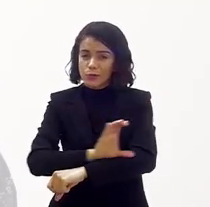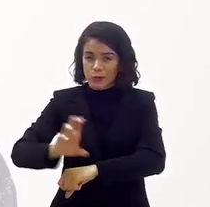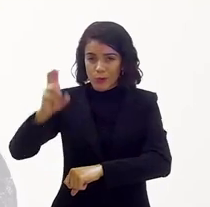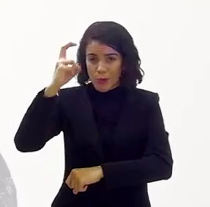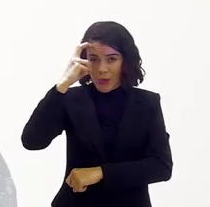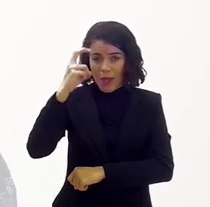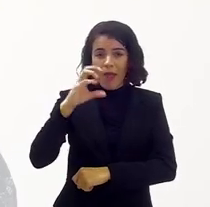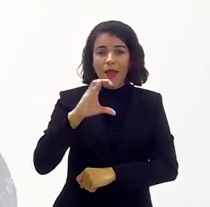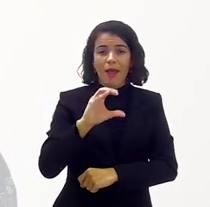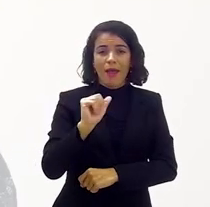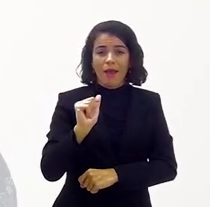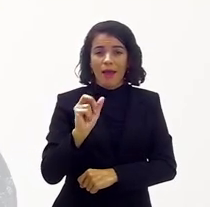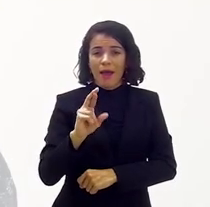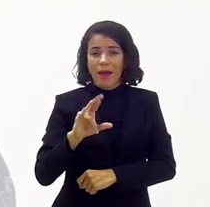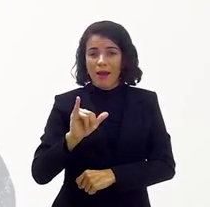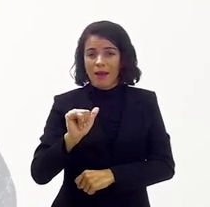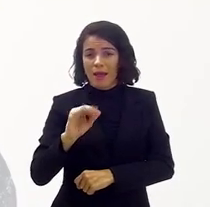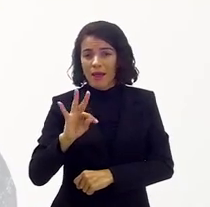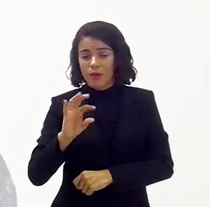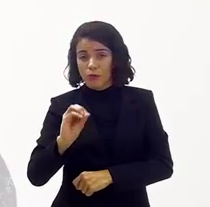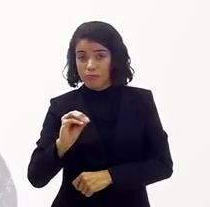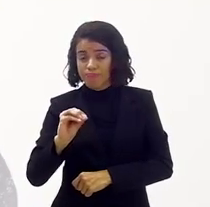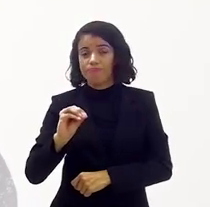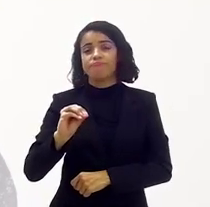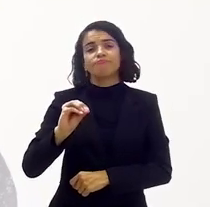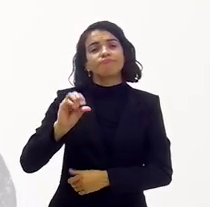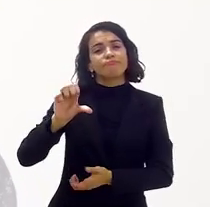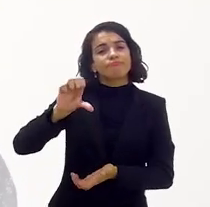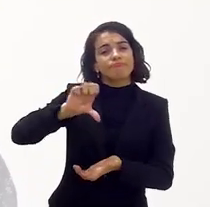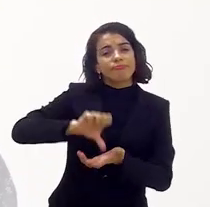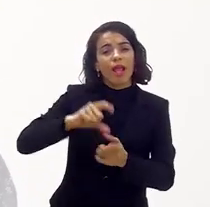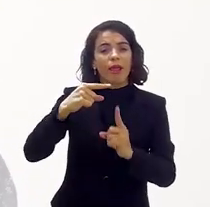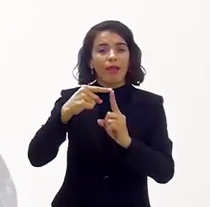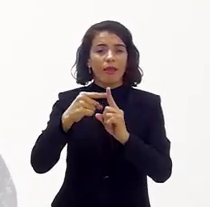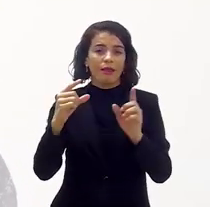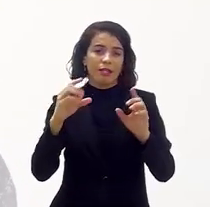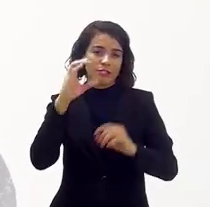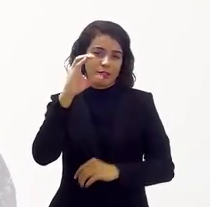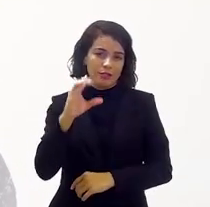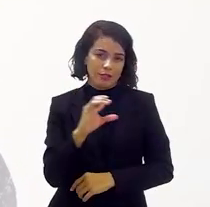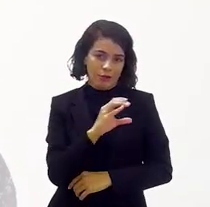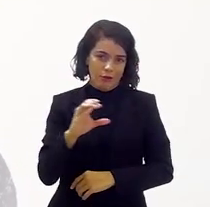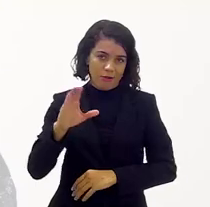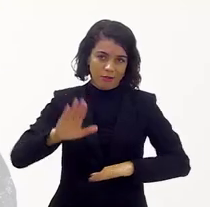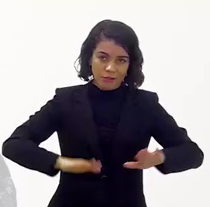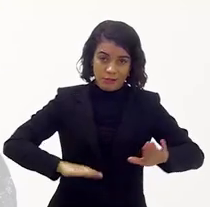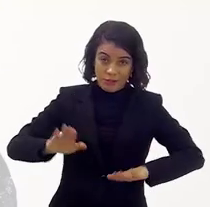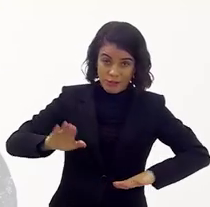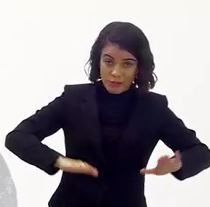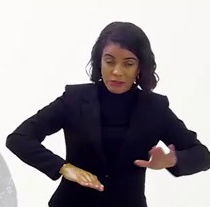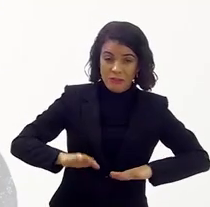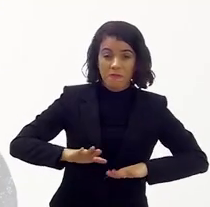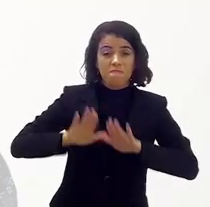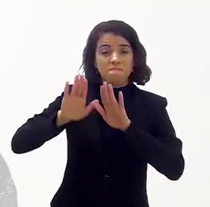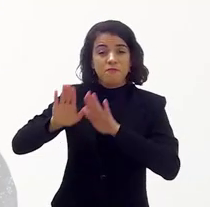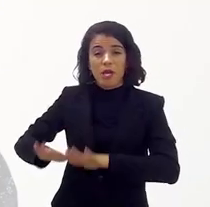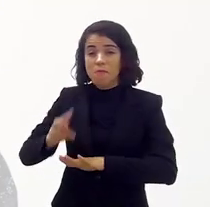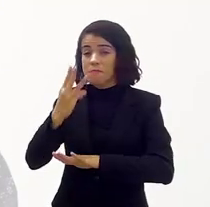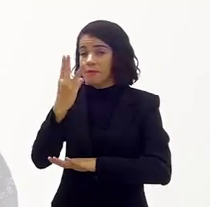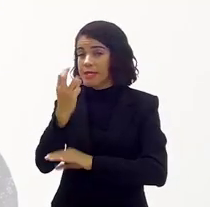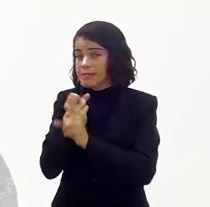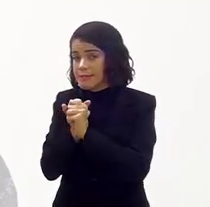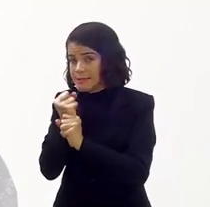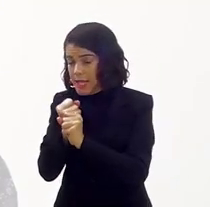do Vicariato Jacarepaguá, da Arquidiocese, quando começou o Vicariato. Ficamos lá três